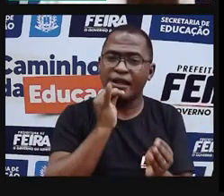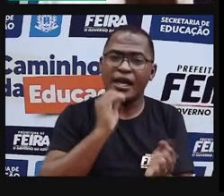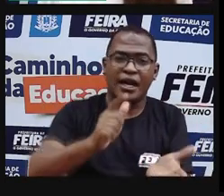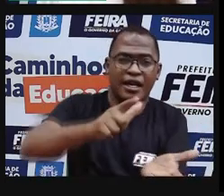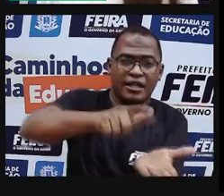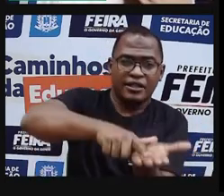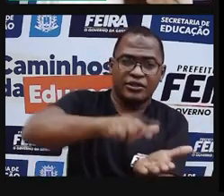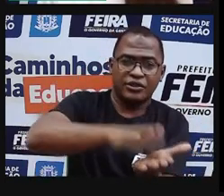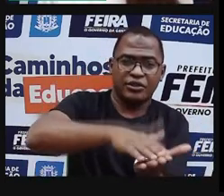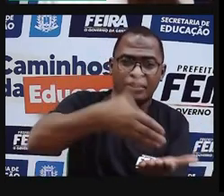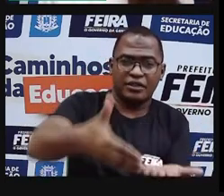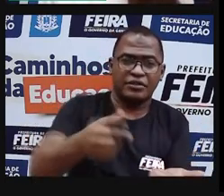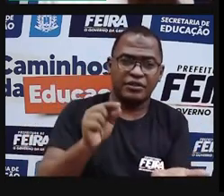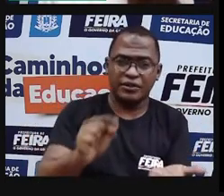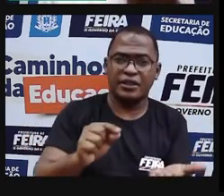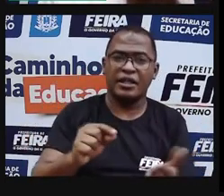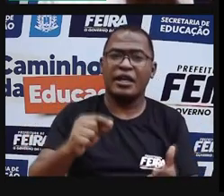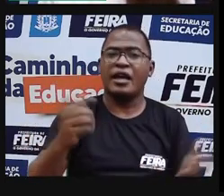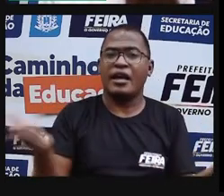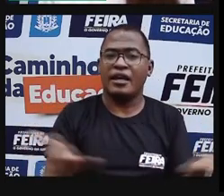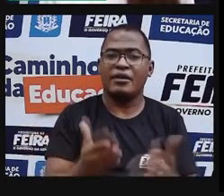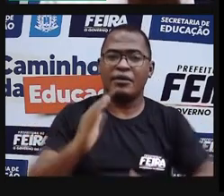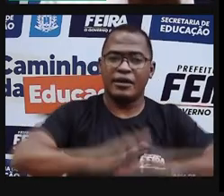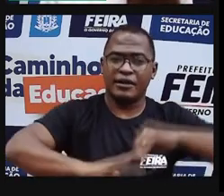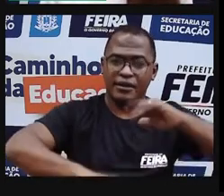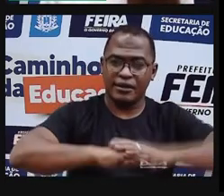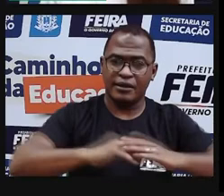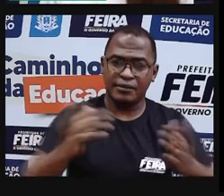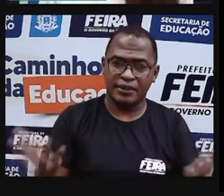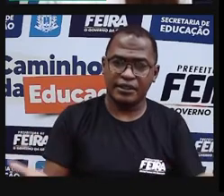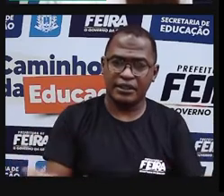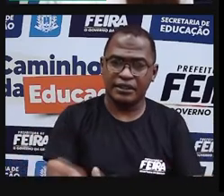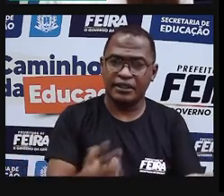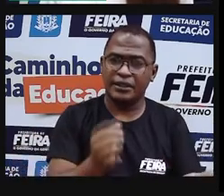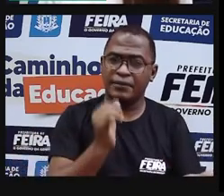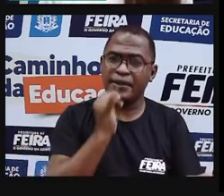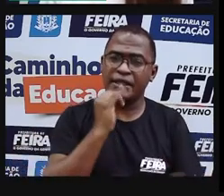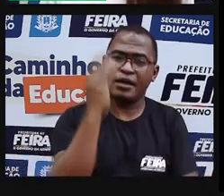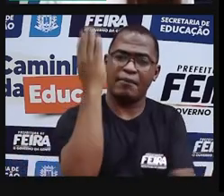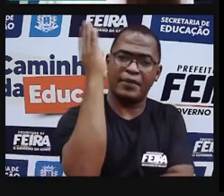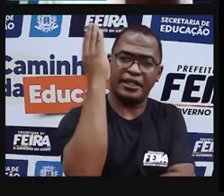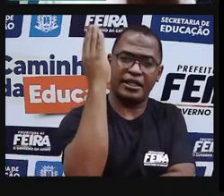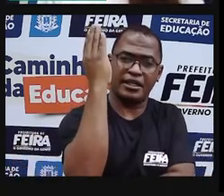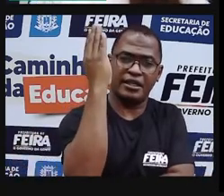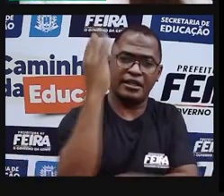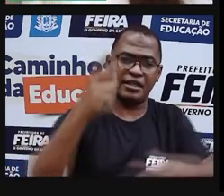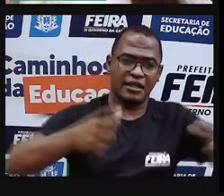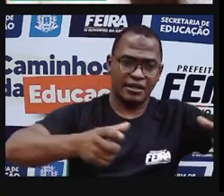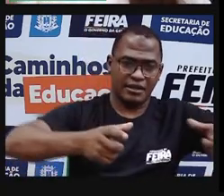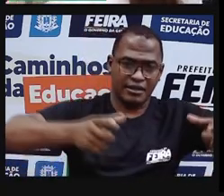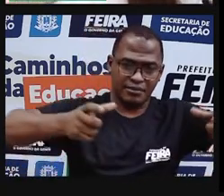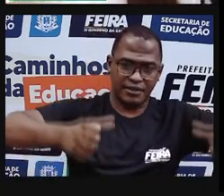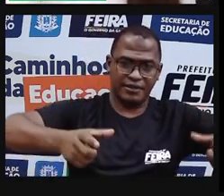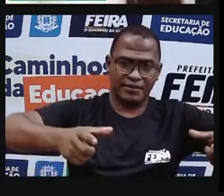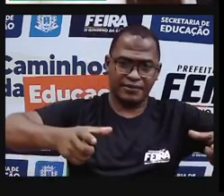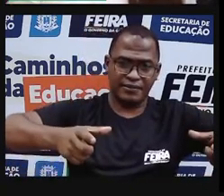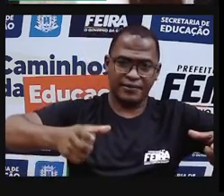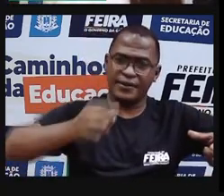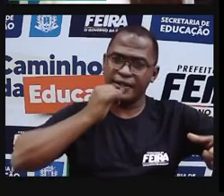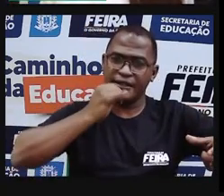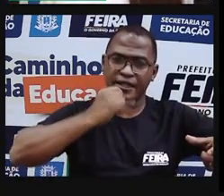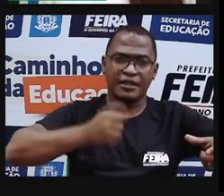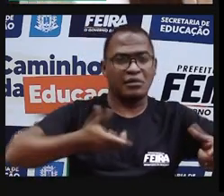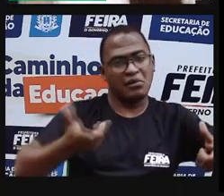menos do que uma técnica em que o artista entalha a madeira, ou seja, ele pega a madeira,